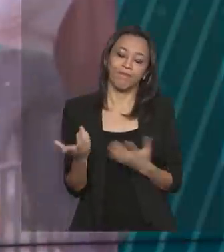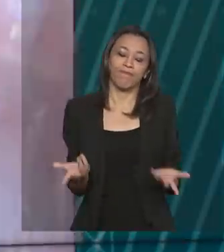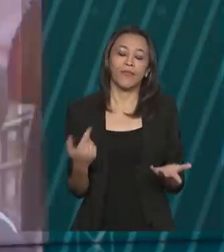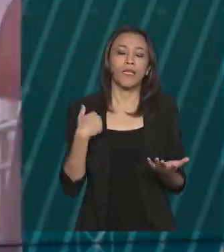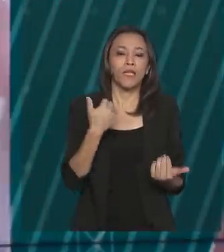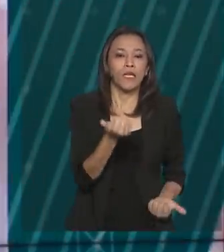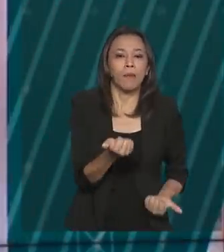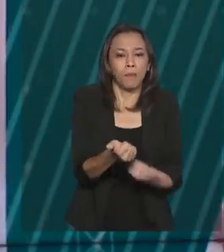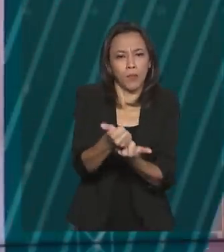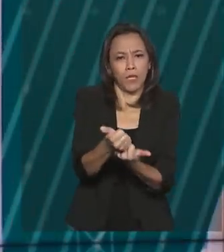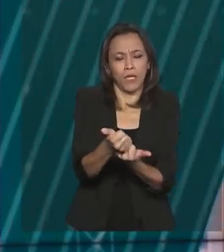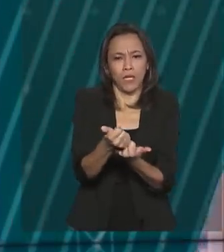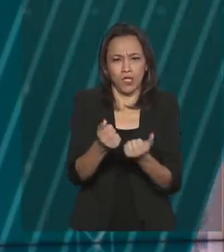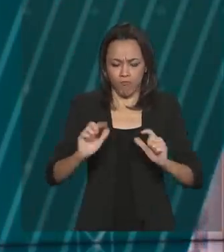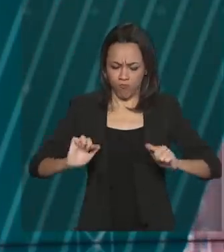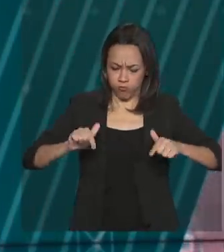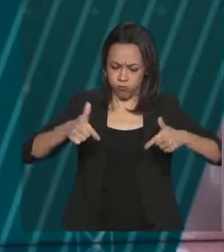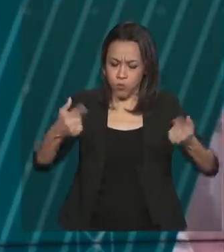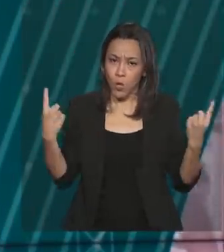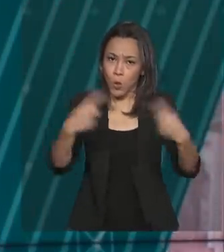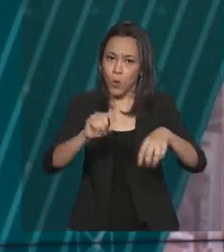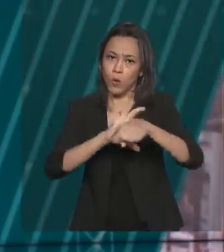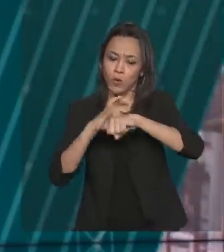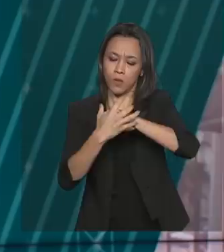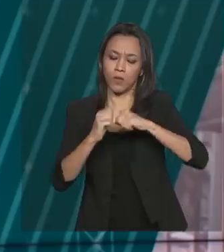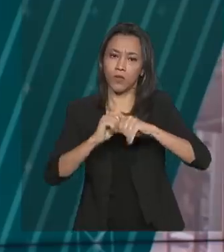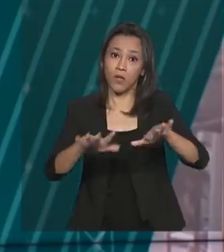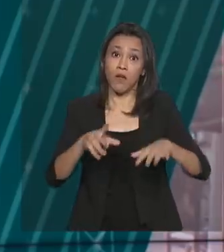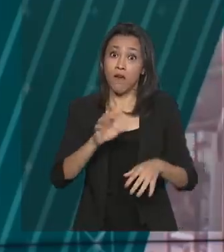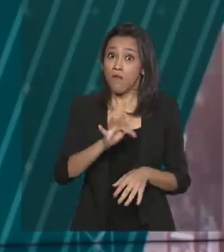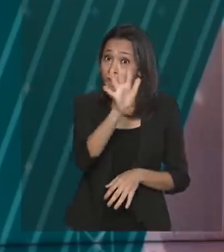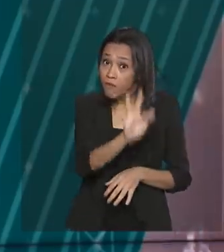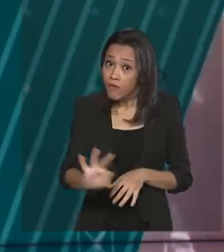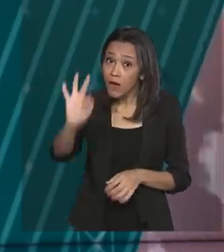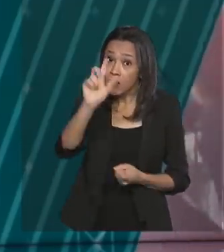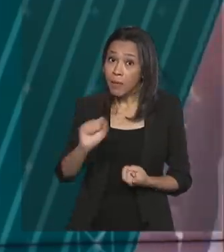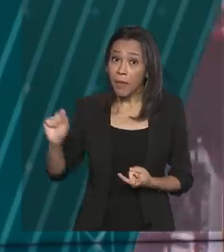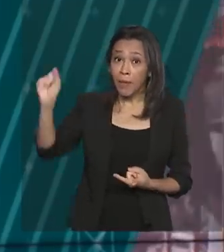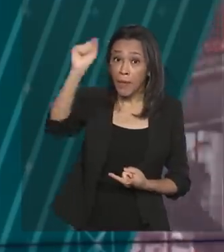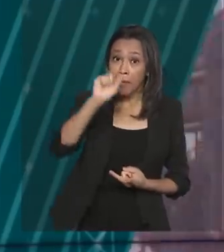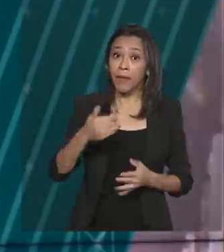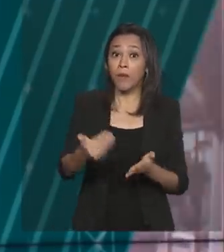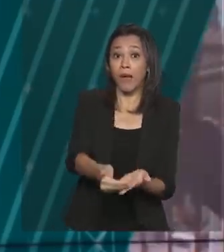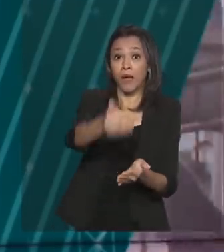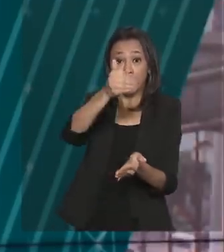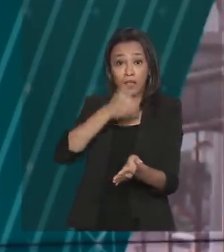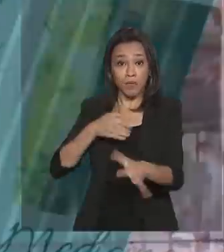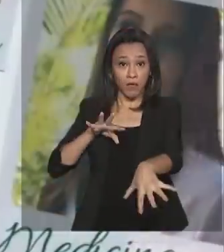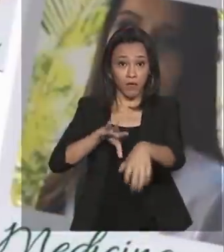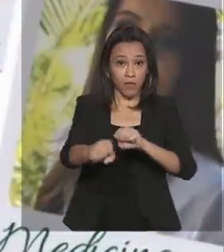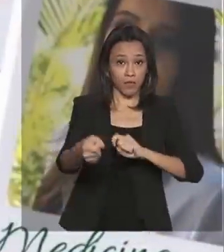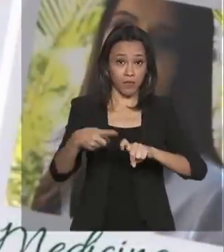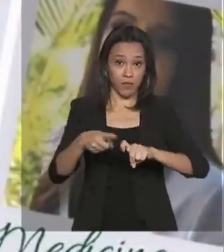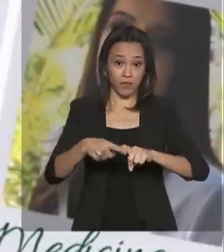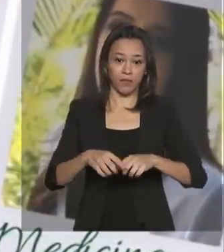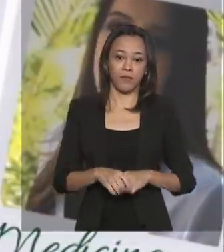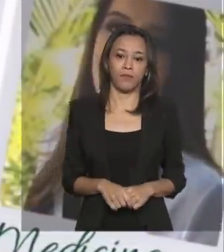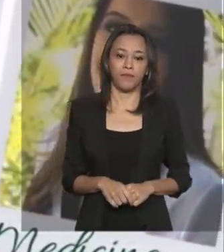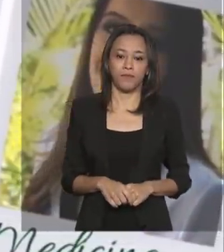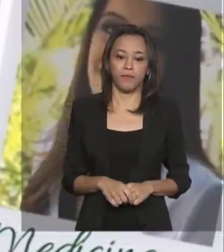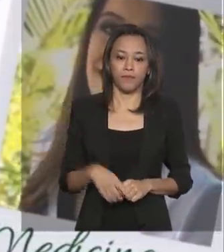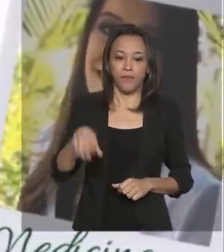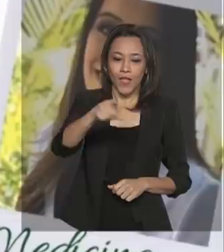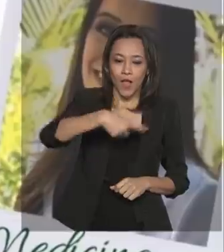combate à Covid-19, várias faculdades de medicina estão antecipando as formaturas. Nos tornaremos